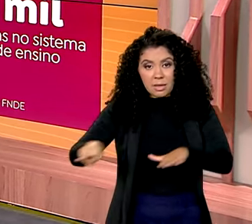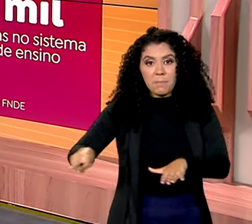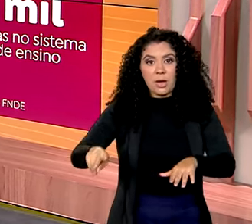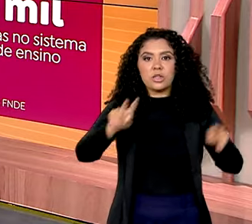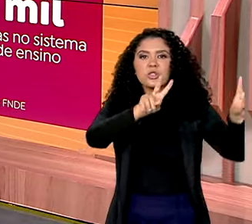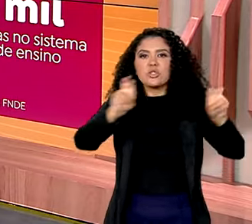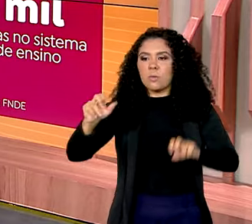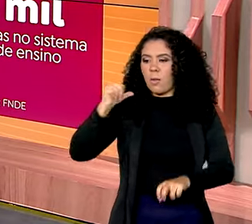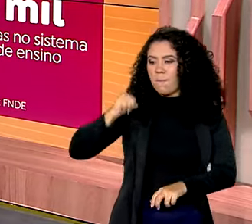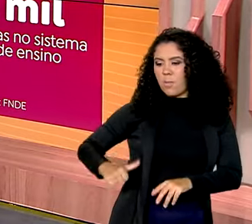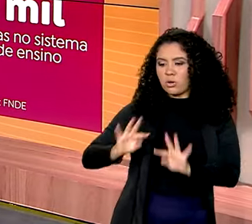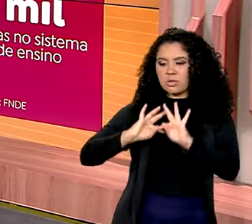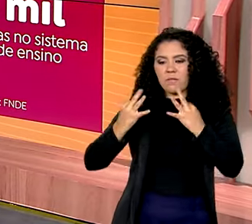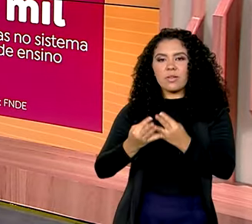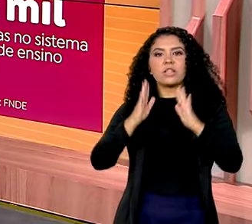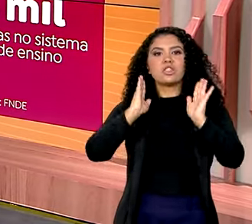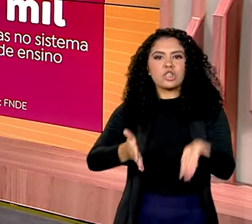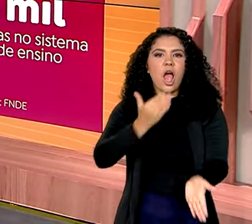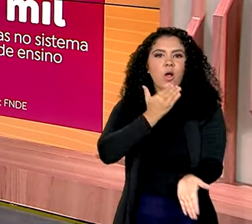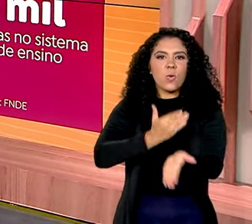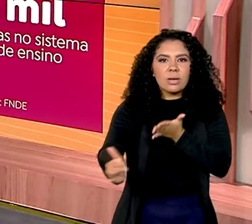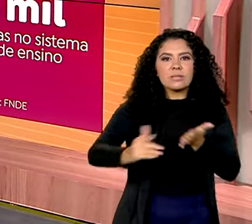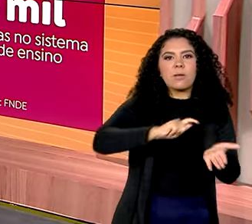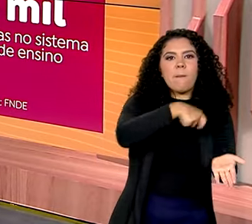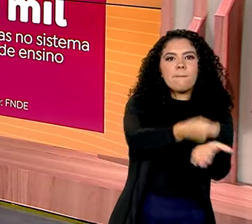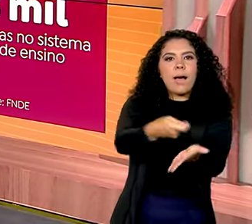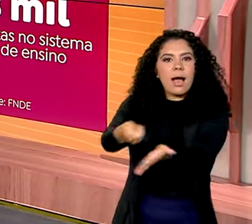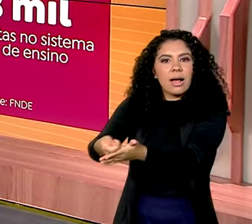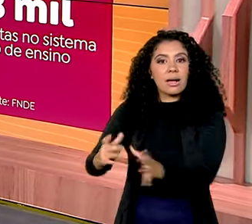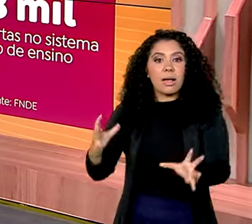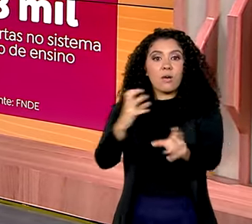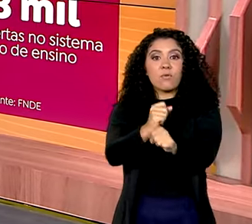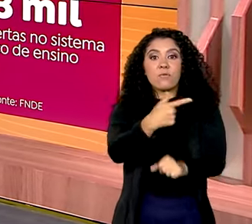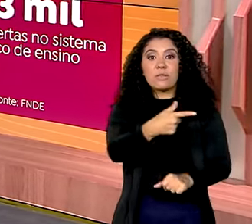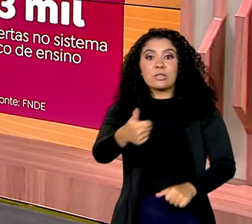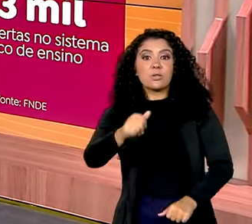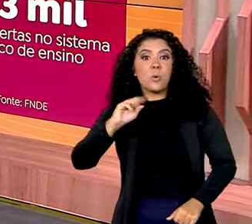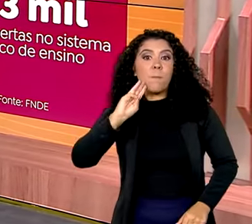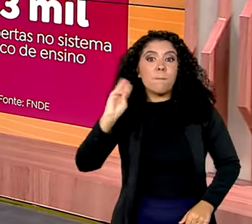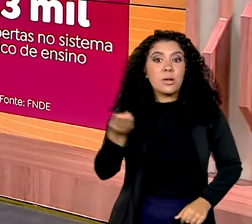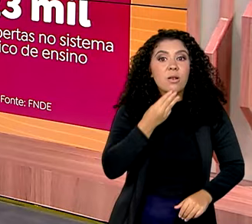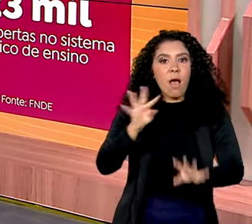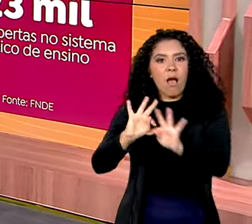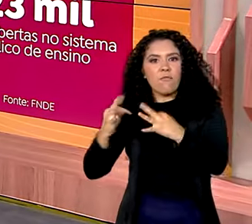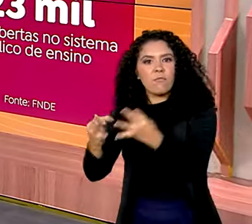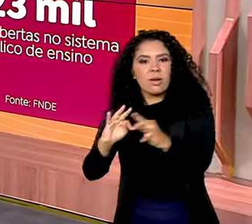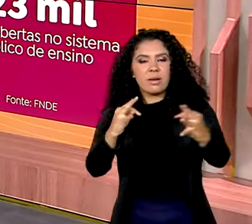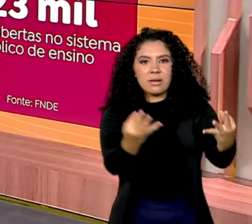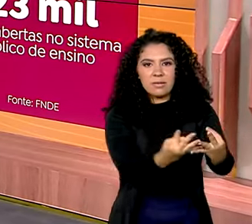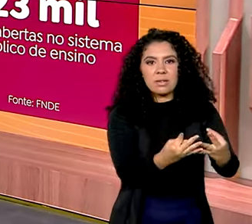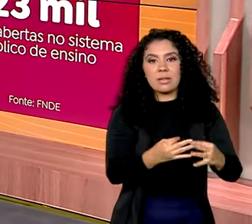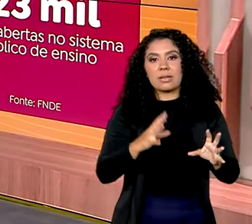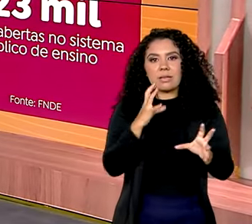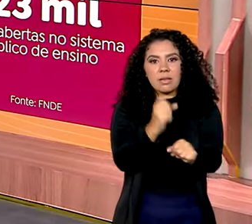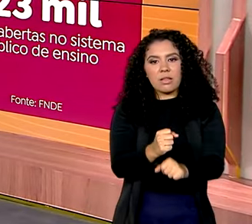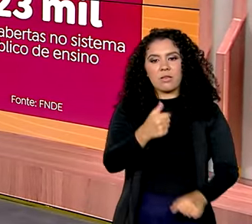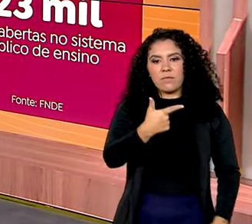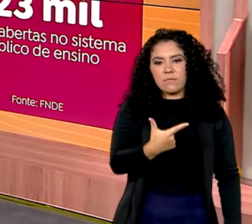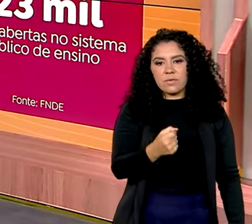ser pago para quase 21 milhões de famílias, olha aí, 20,8 milhões de lares